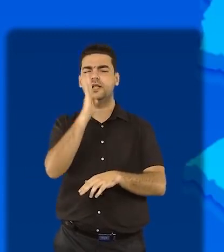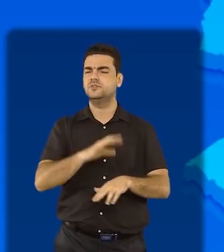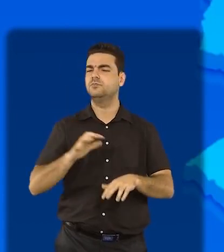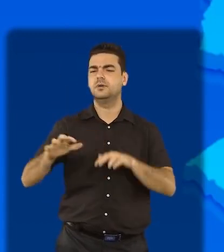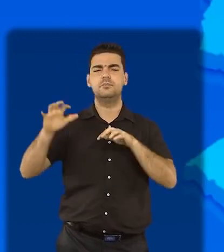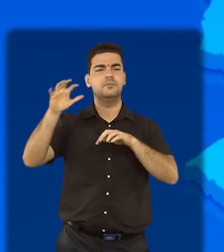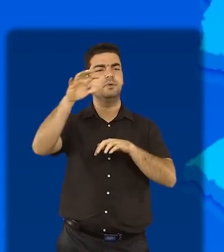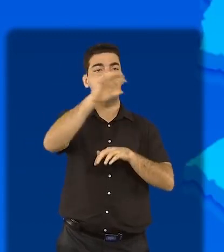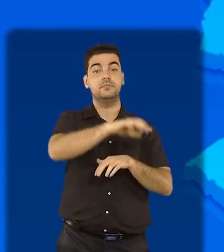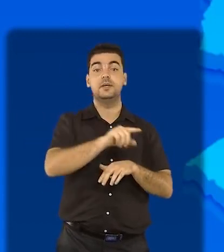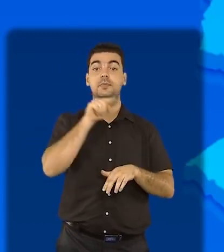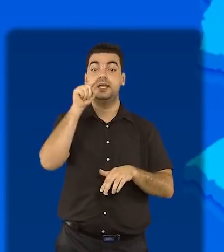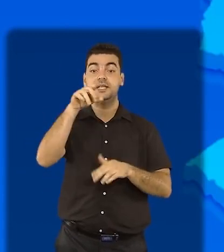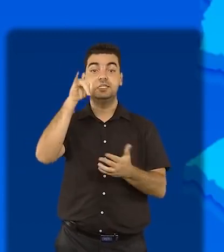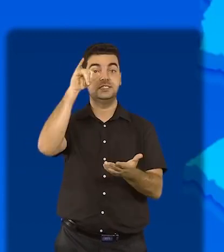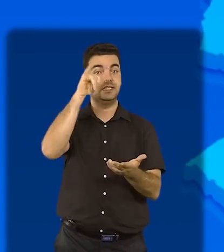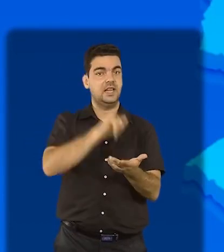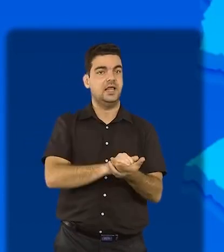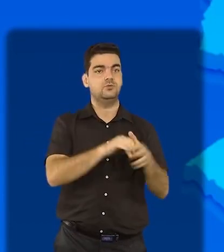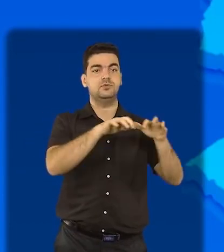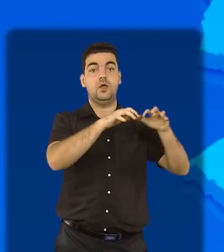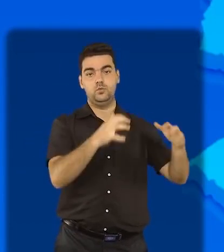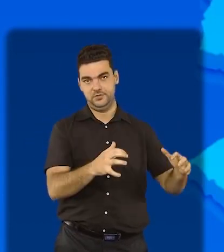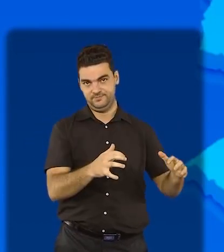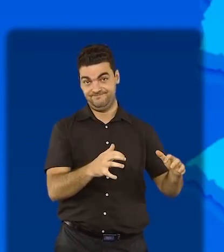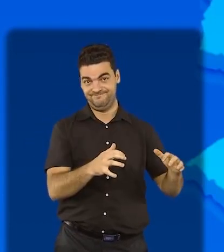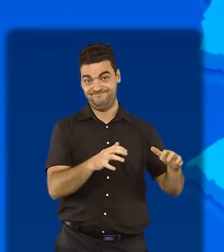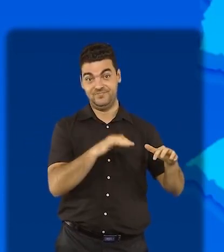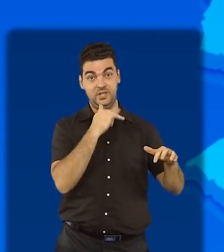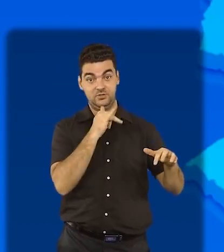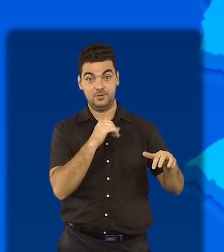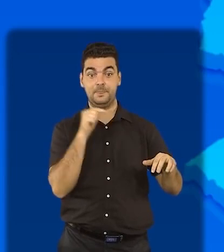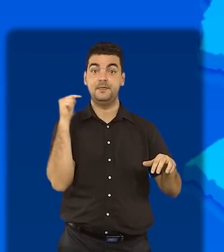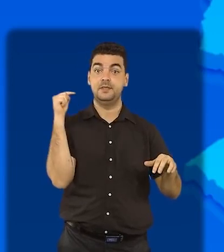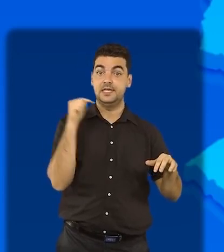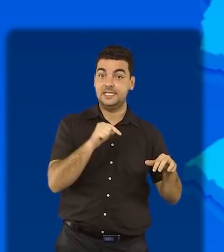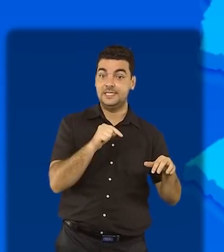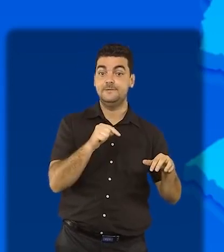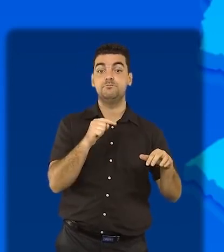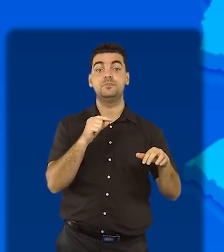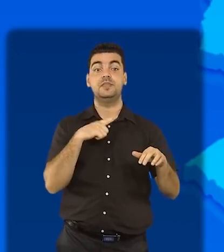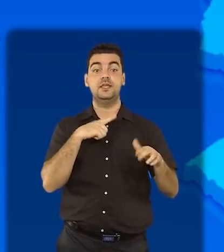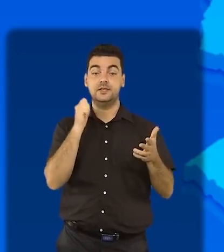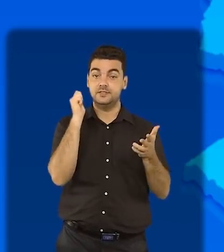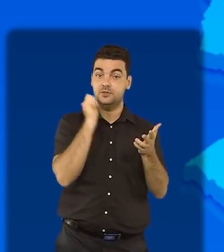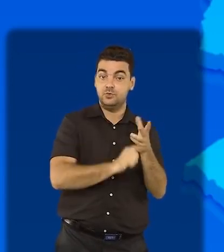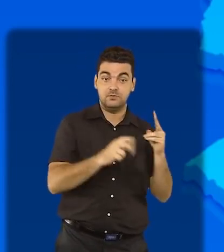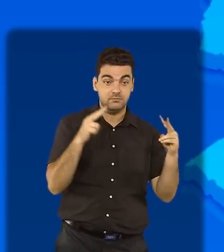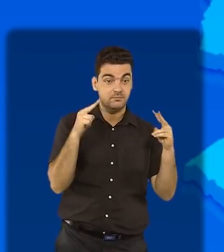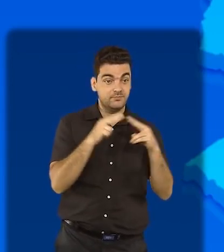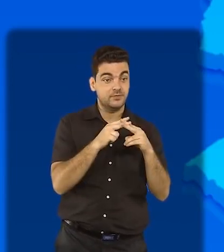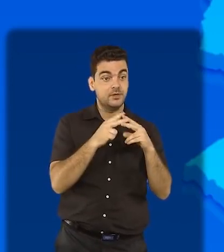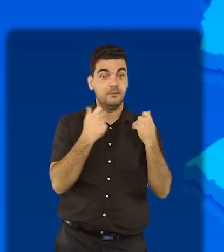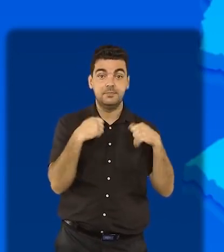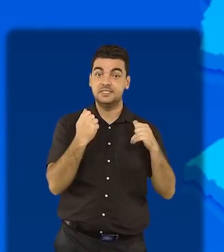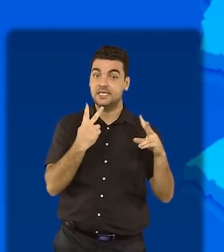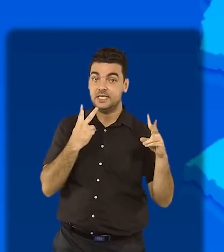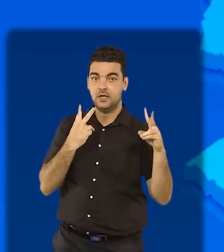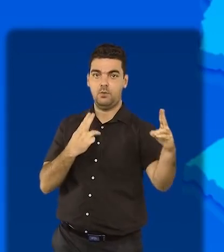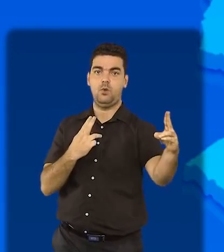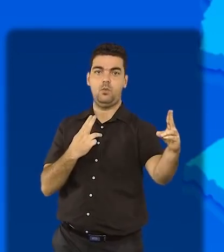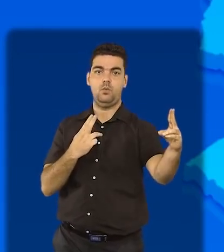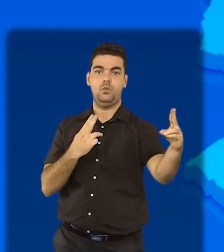para que seja inserido em cada uma das urnas. Nessa hora, as assinaturas digitais são verificadas